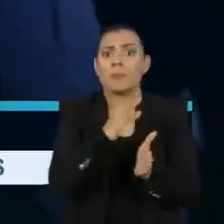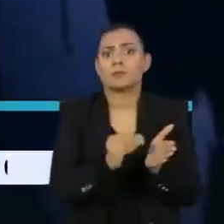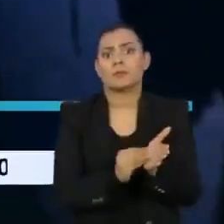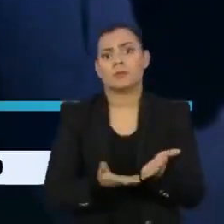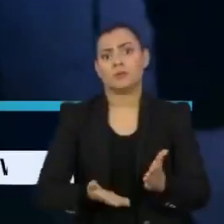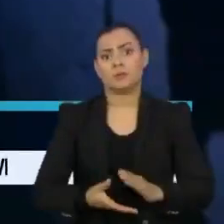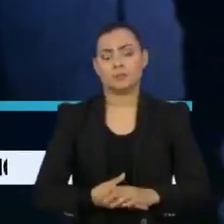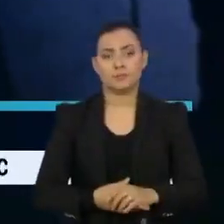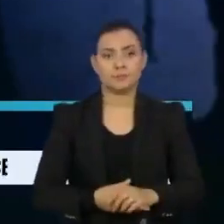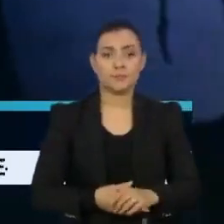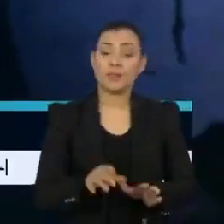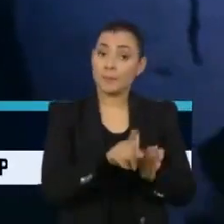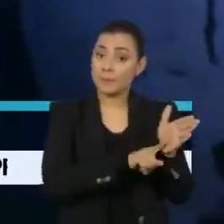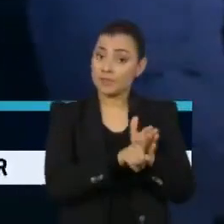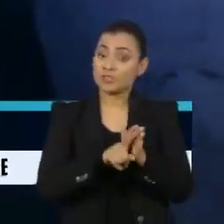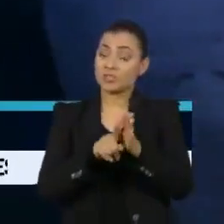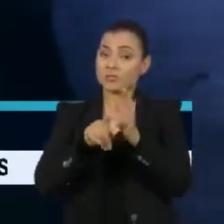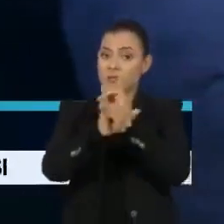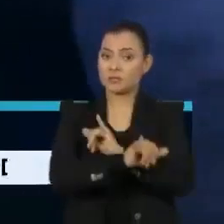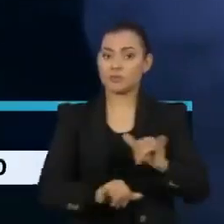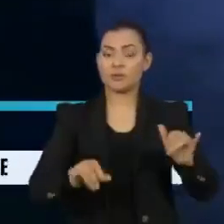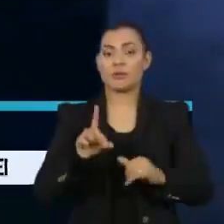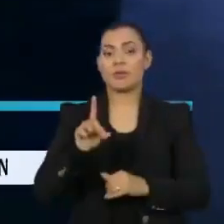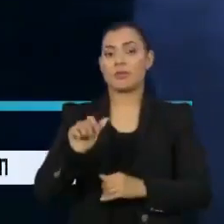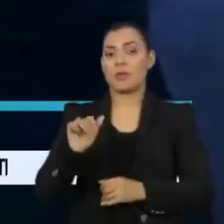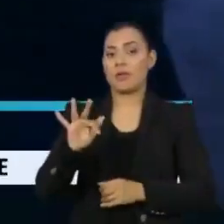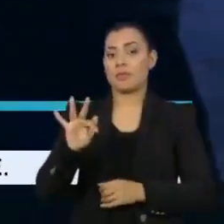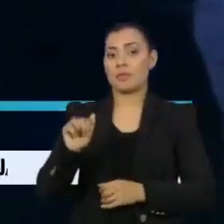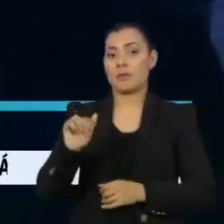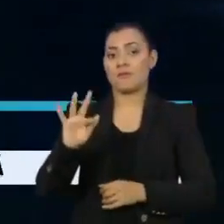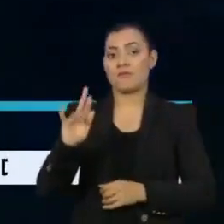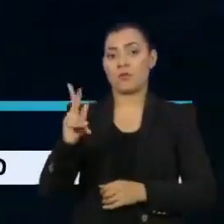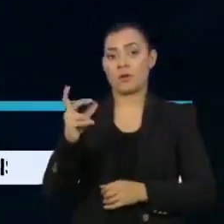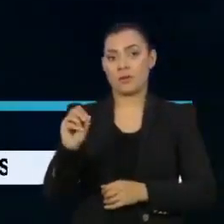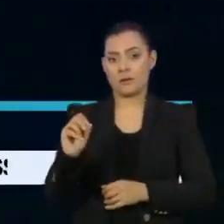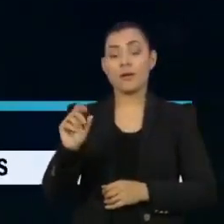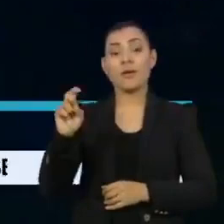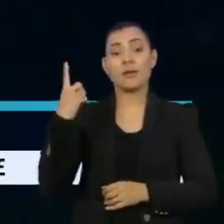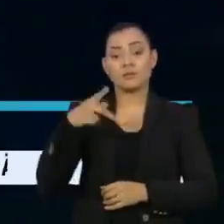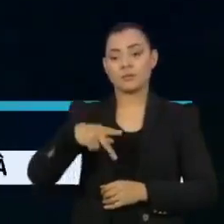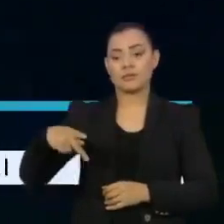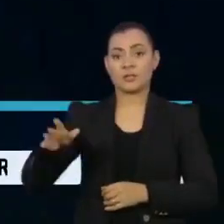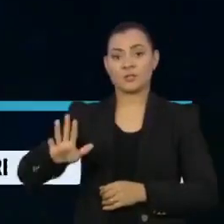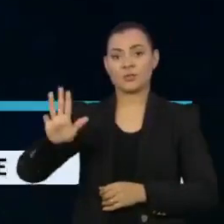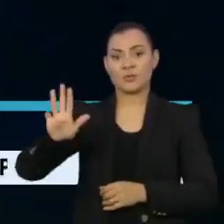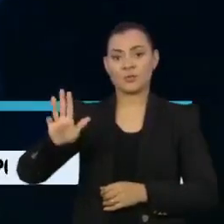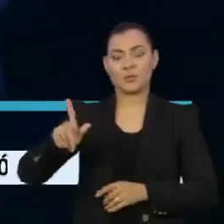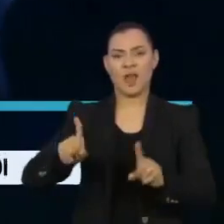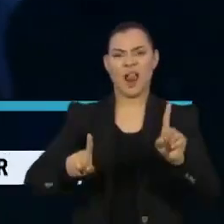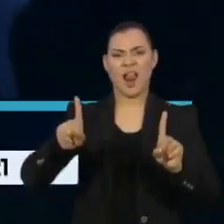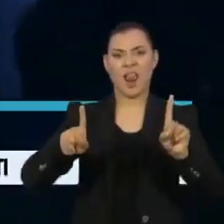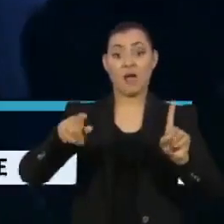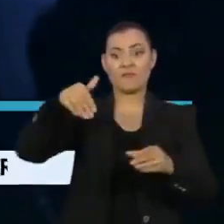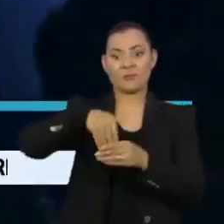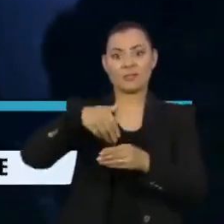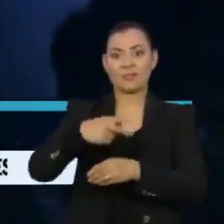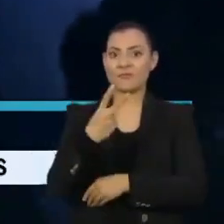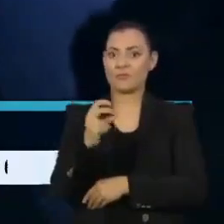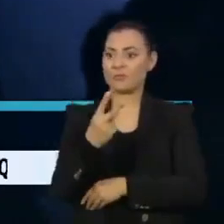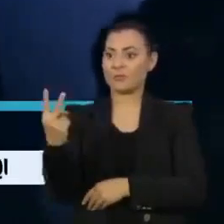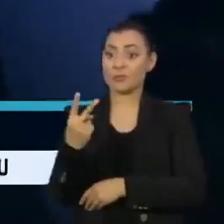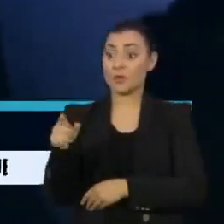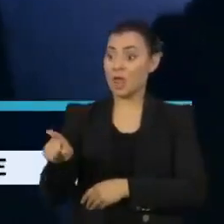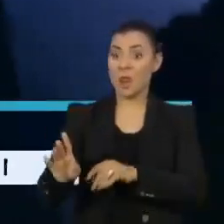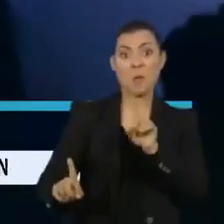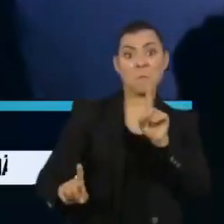Uma pesquisa divulgada hoje pelo Instituto Datafolha mostra o ex-presidente Lula na liderança da corrida eleitoral de 2022